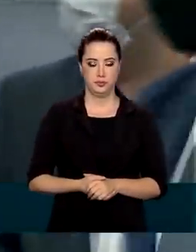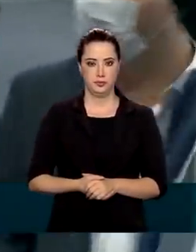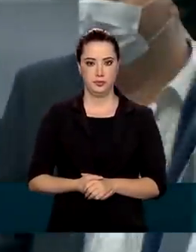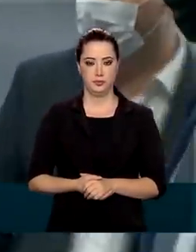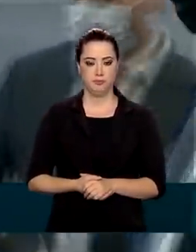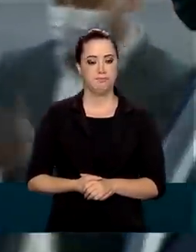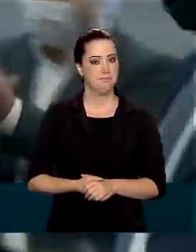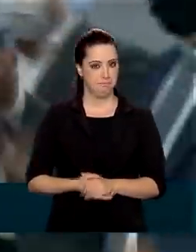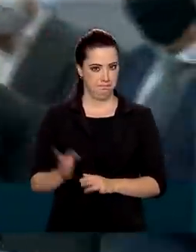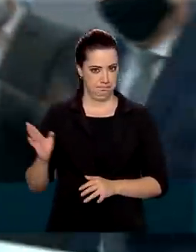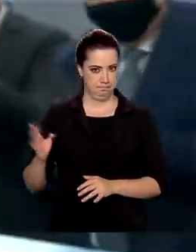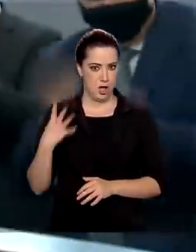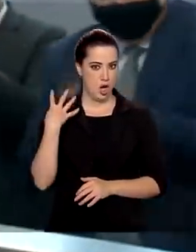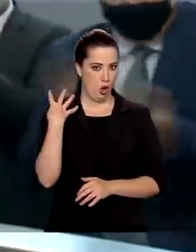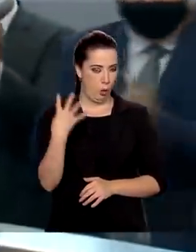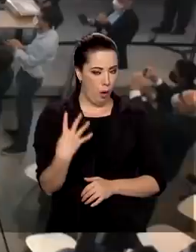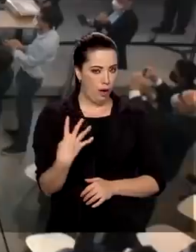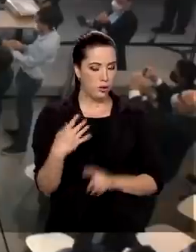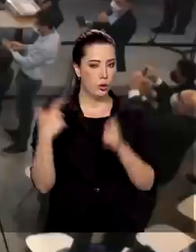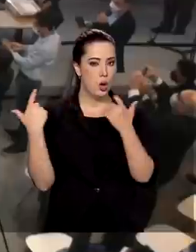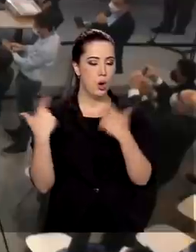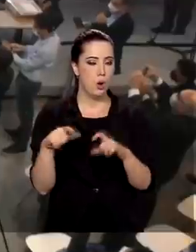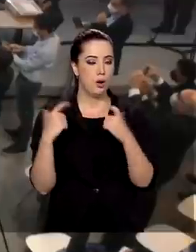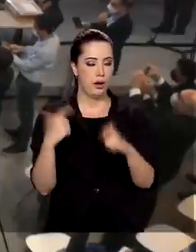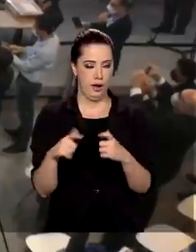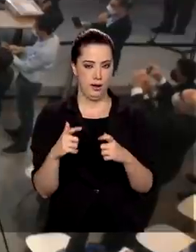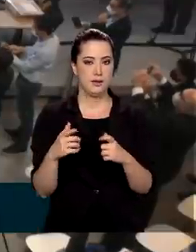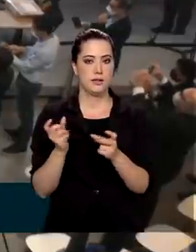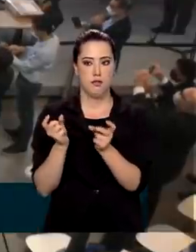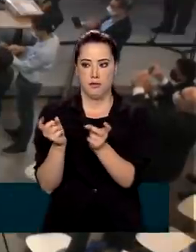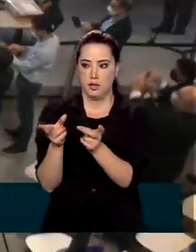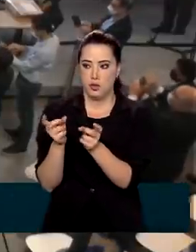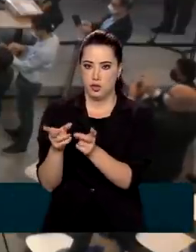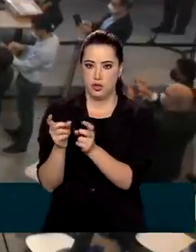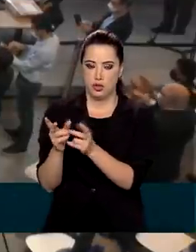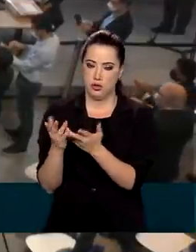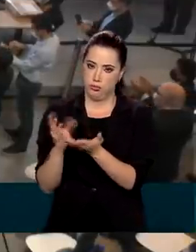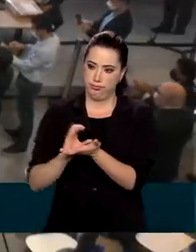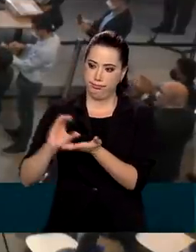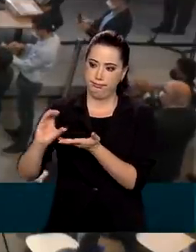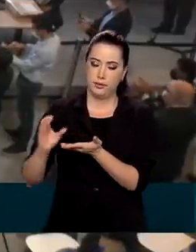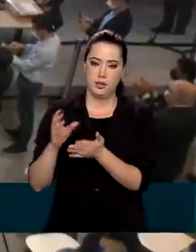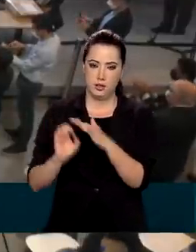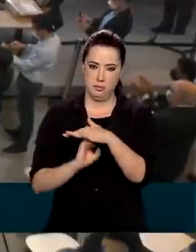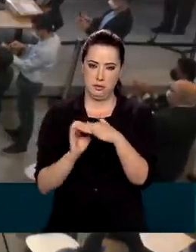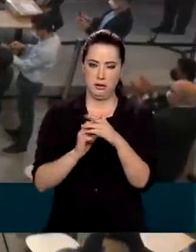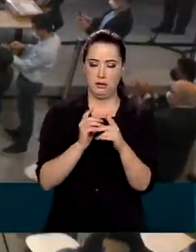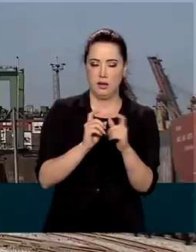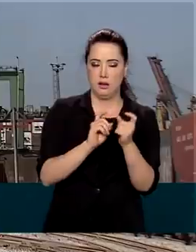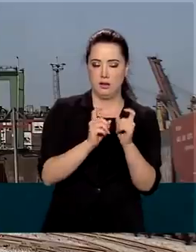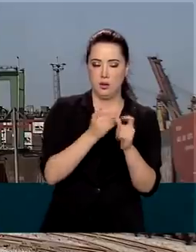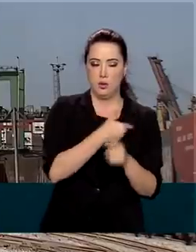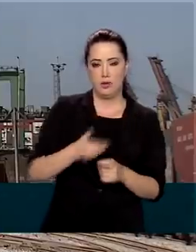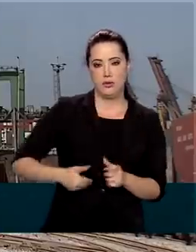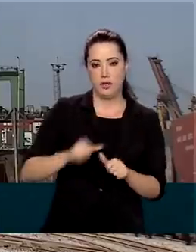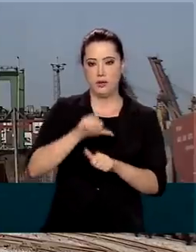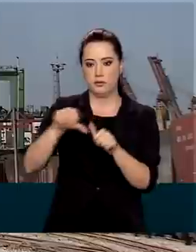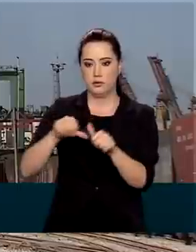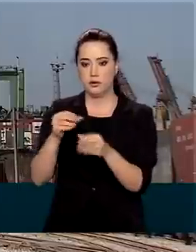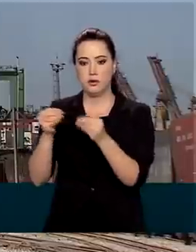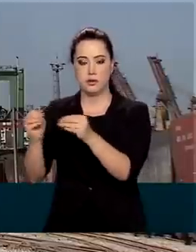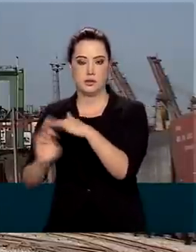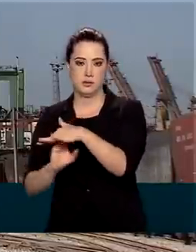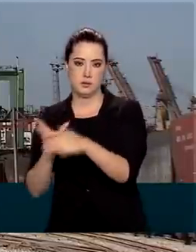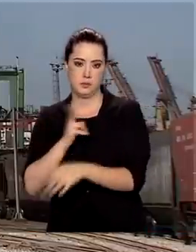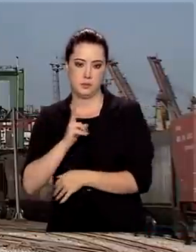Ao todo, os quatro terminais arrematados vão gerar investimentos de 400 milhões de reais. O terminal de